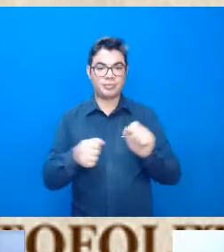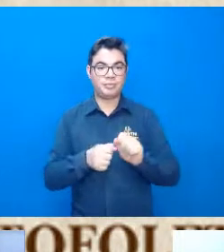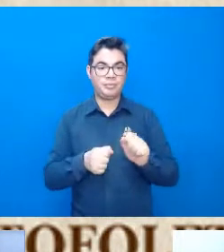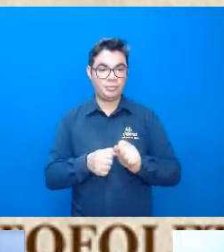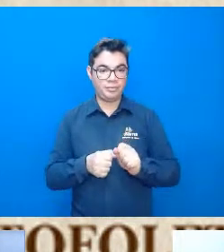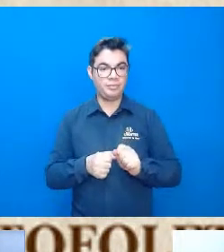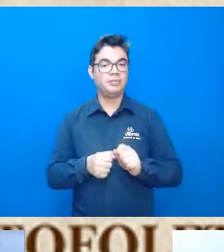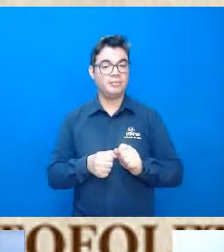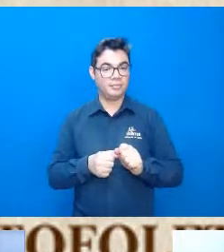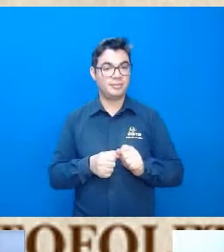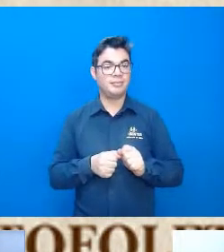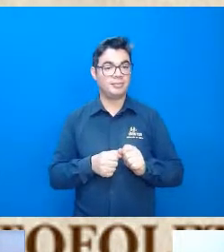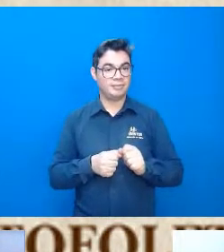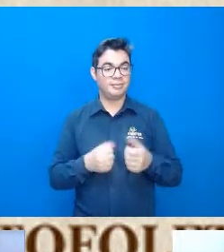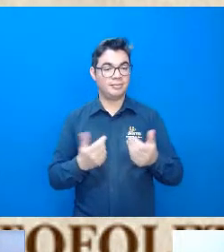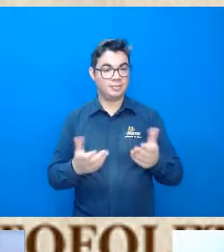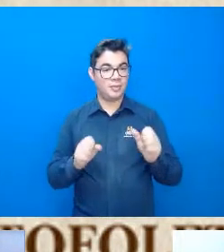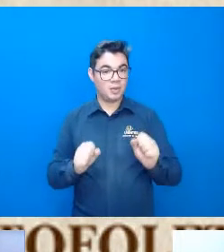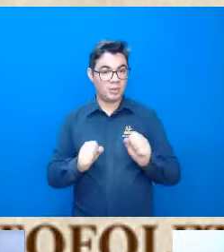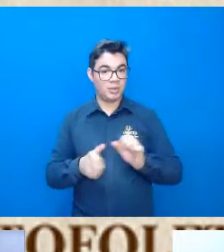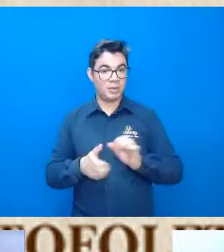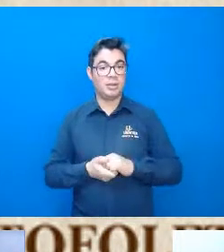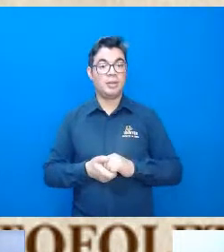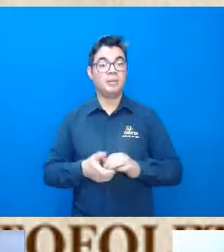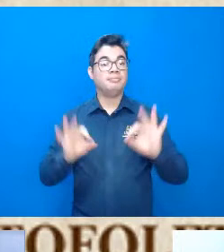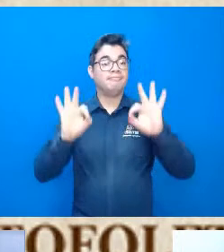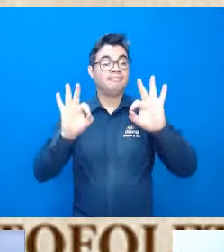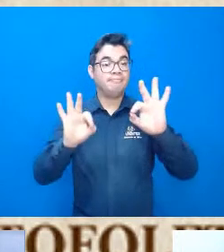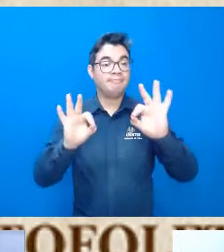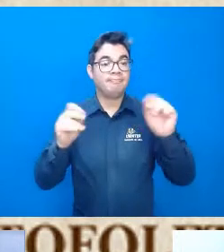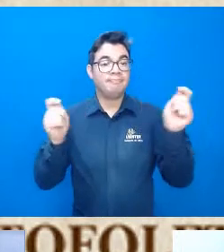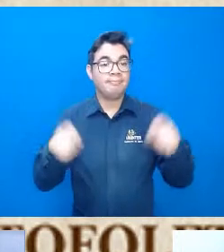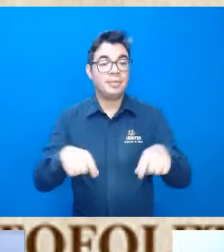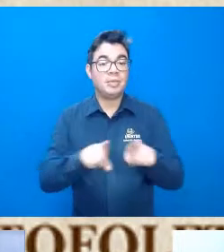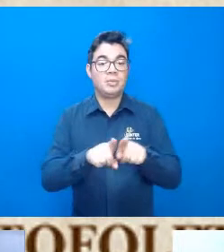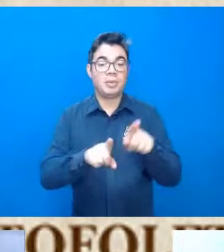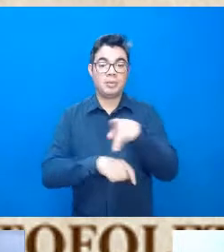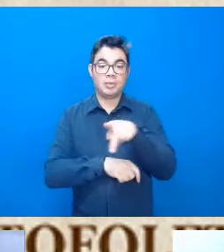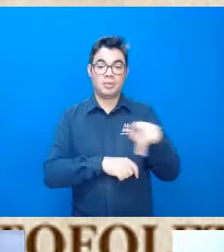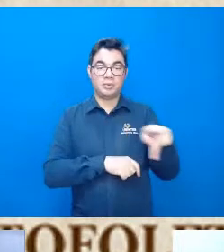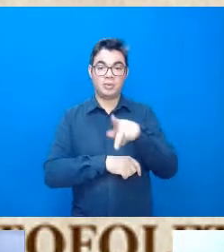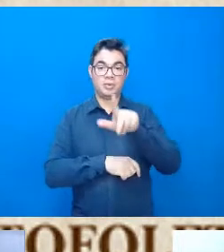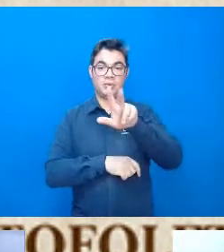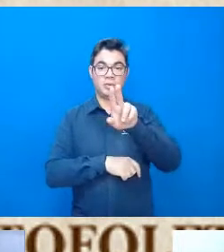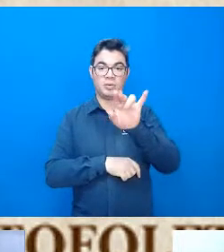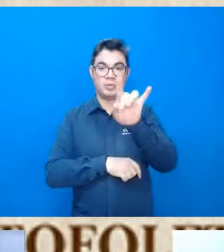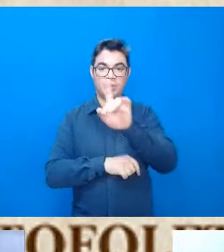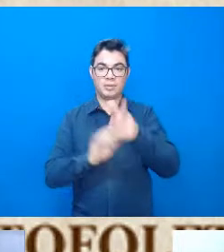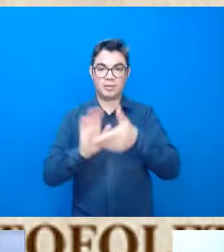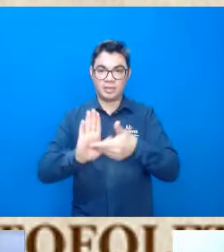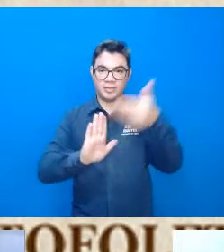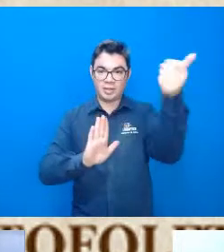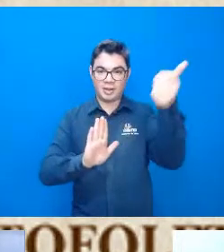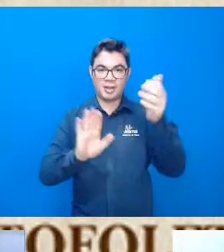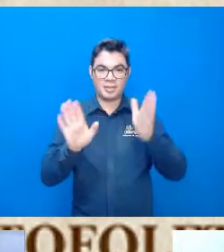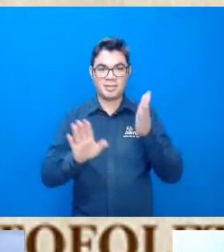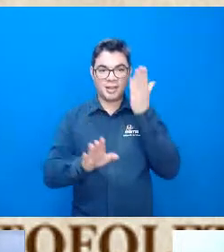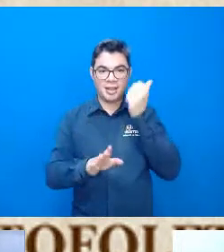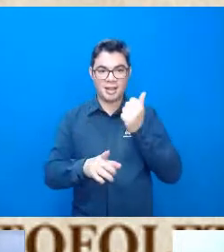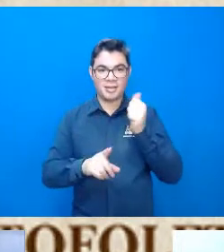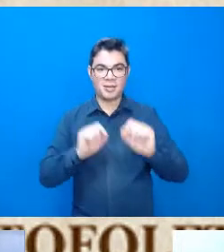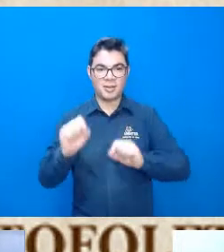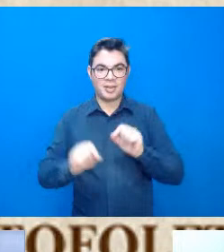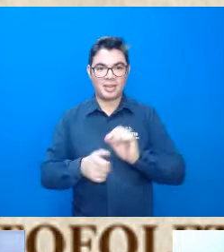temos né perfeito então professor Luiz eu vou te tirar de tela tá só para já saber né que